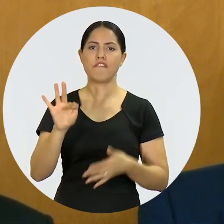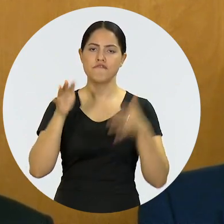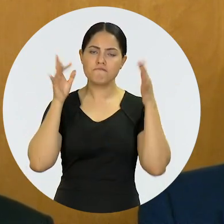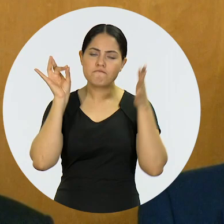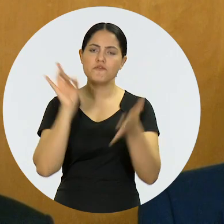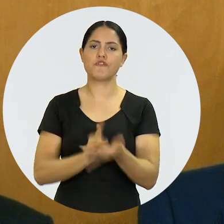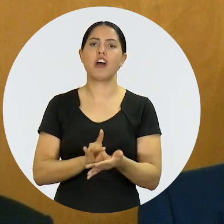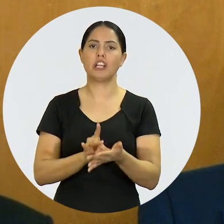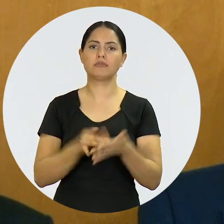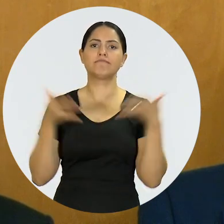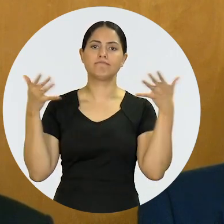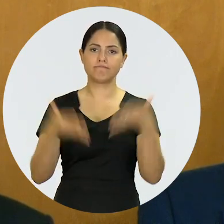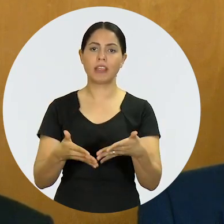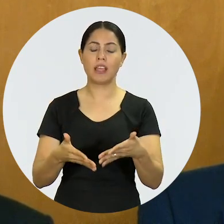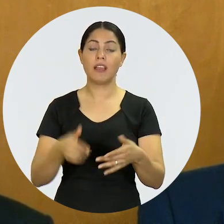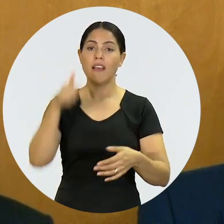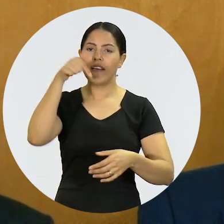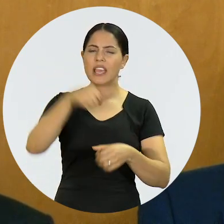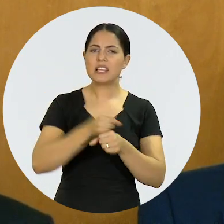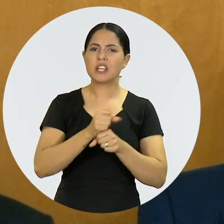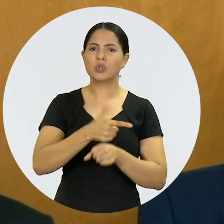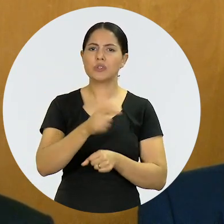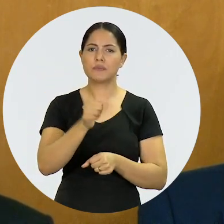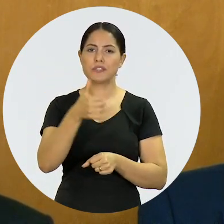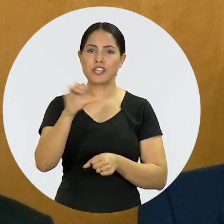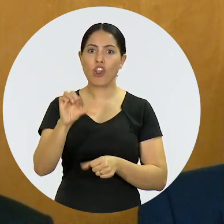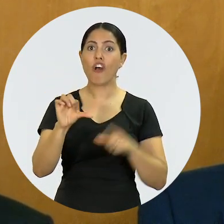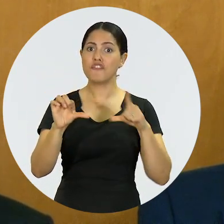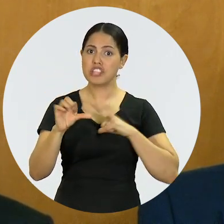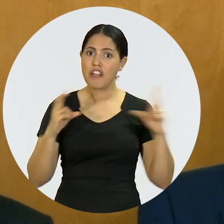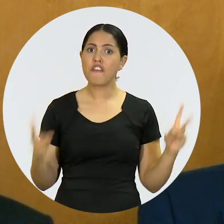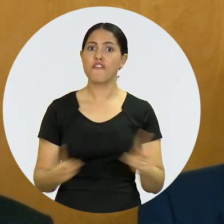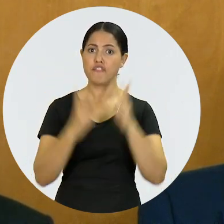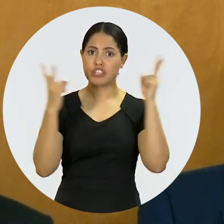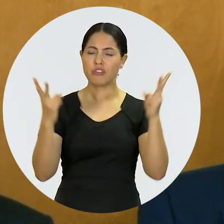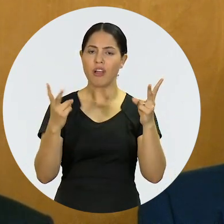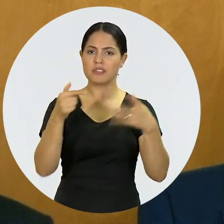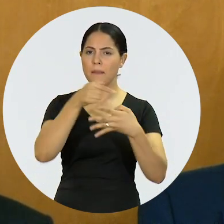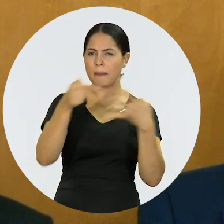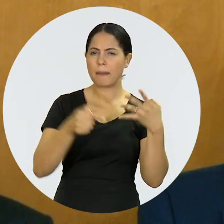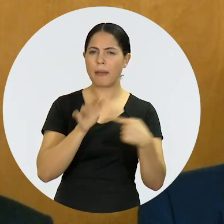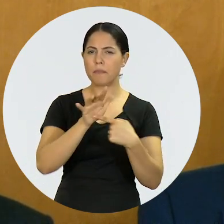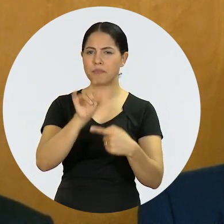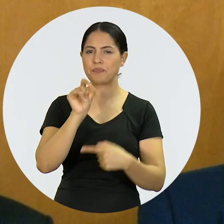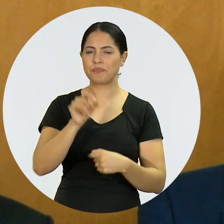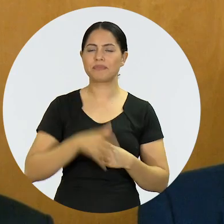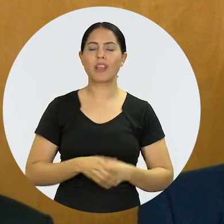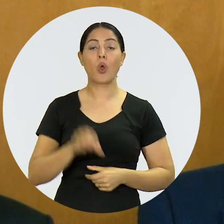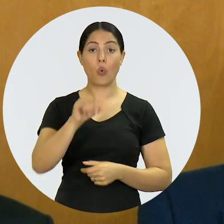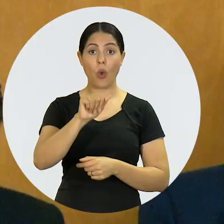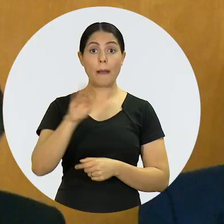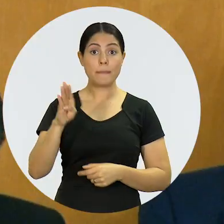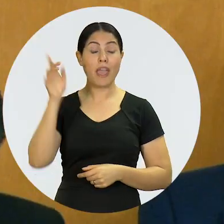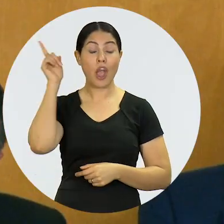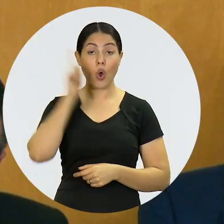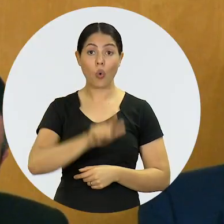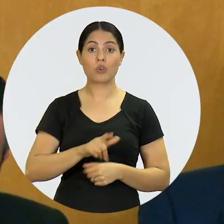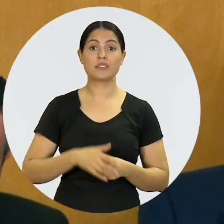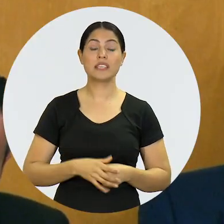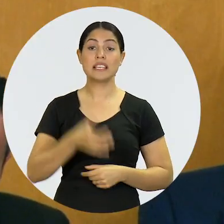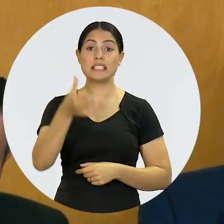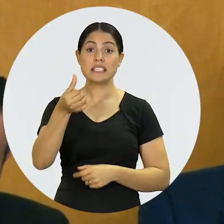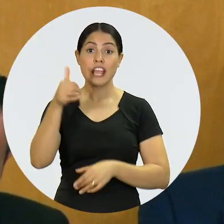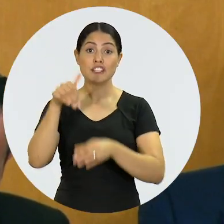Tribunal Federal. E, este ano, já tivemos várias vitórias interessantes e queria destacar algumas. A OAB